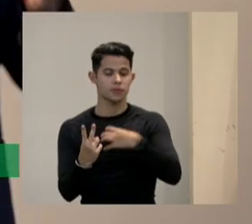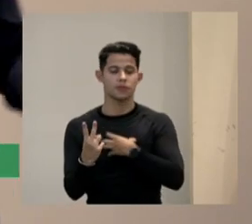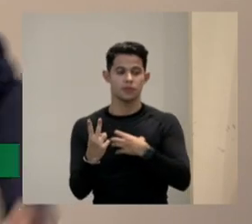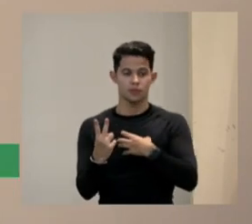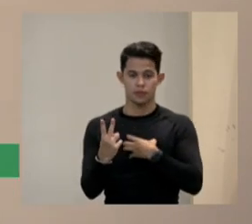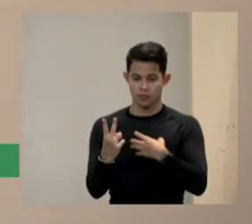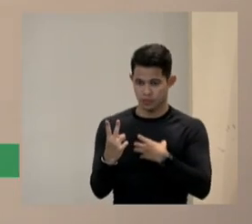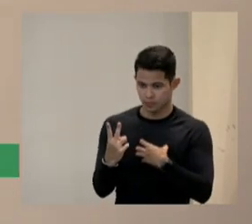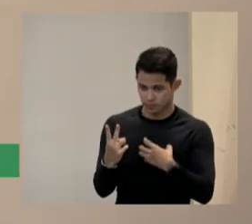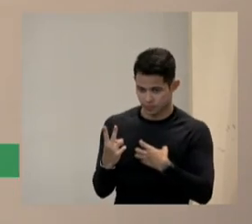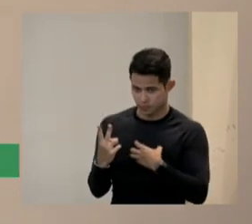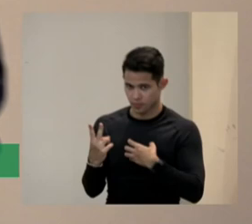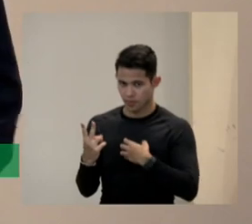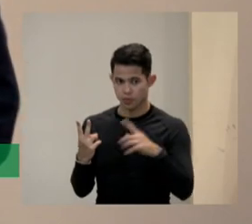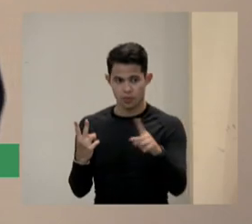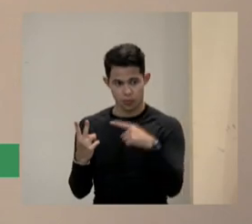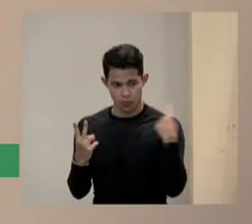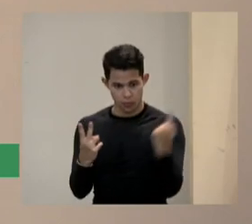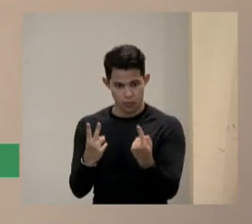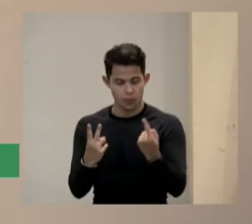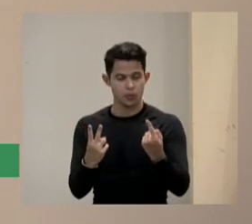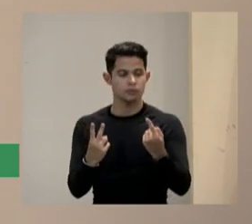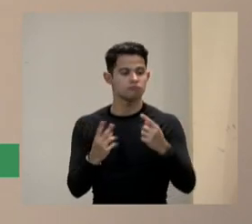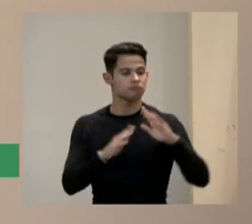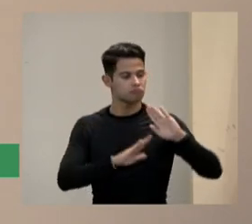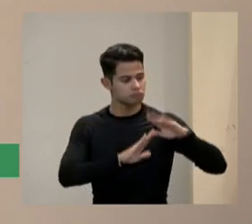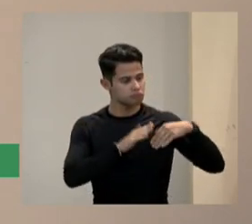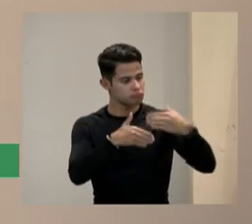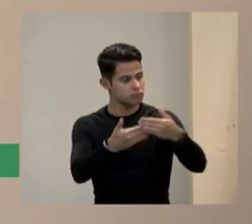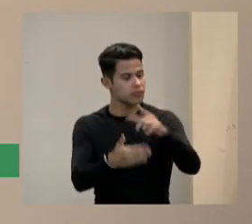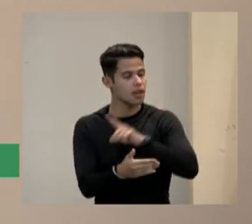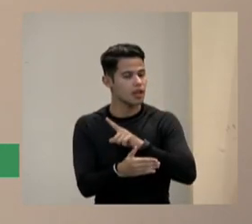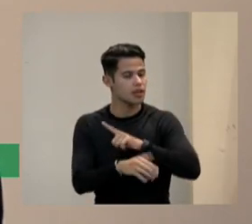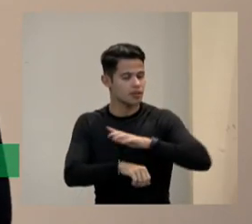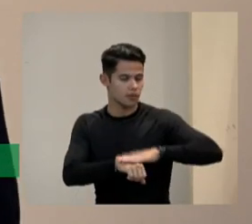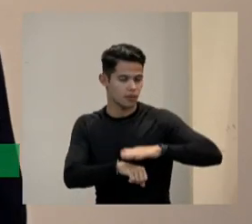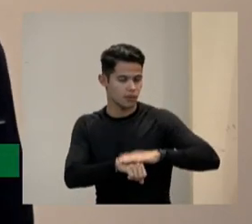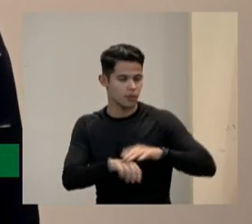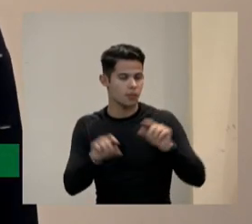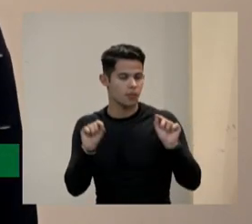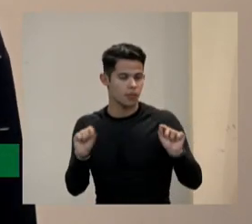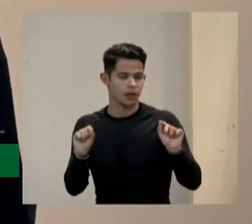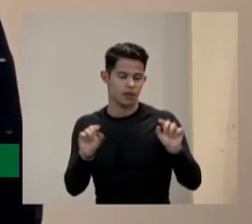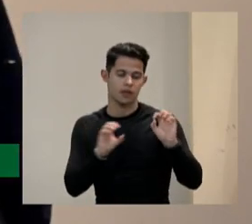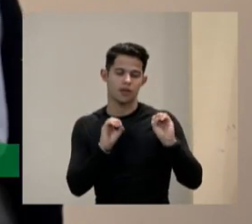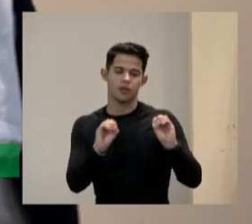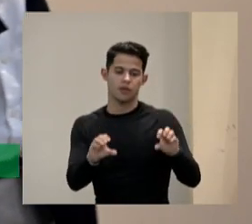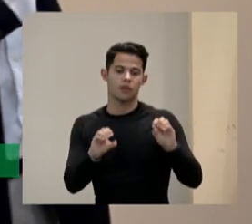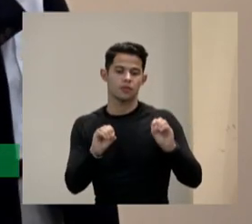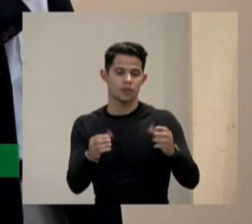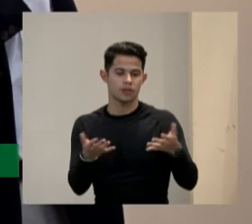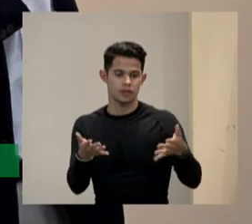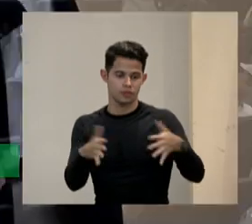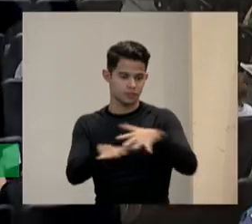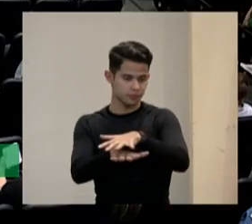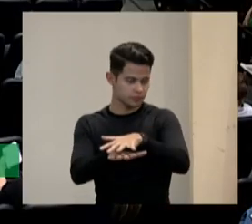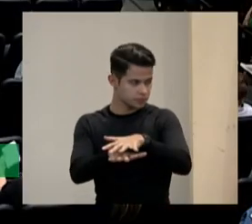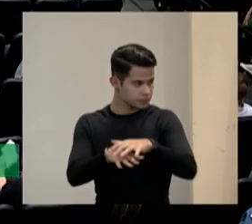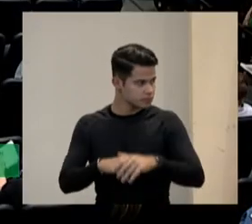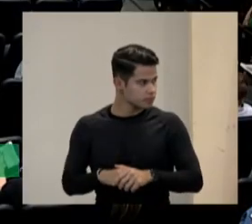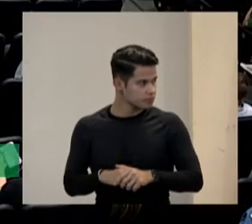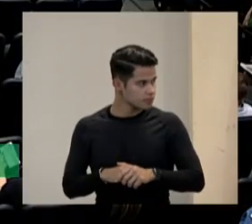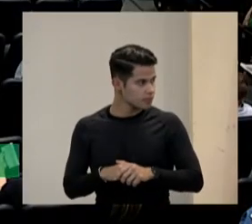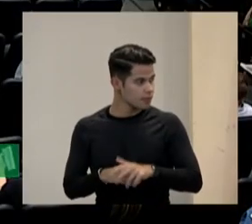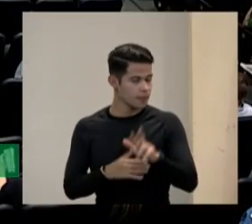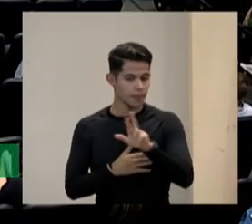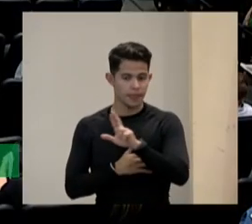ideia de que nós neste momento temos uma educação inclusiva não